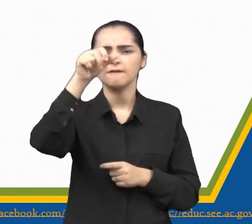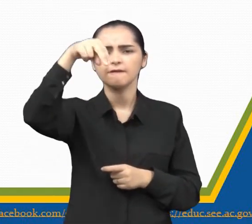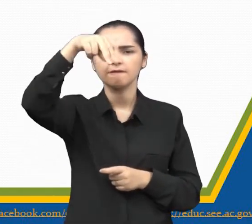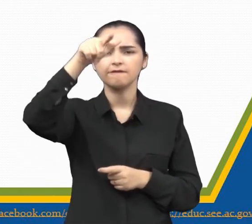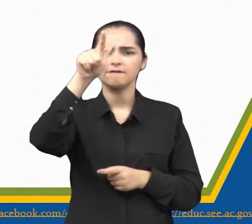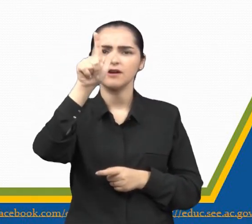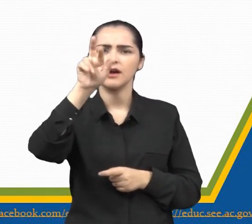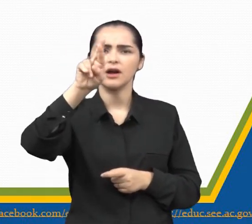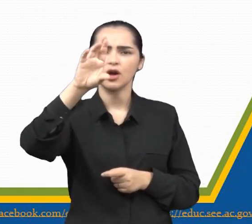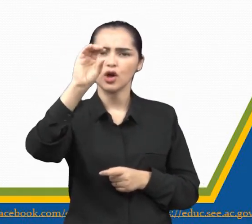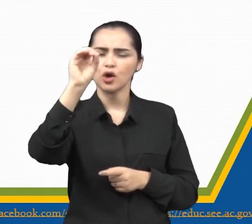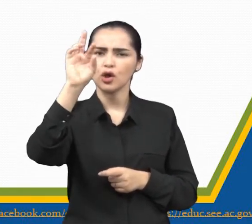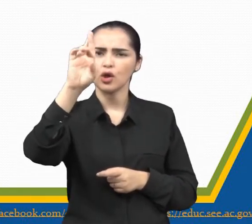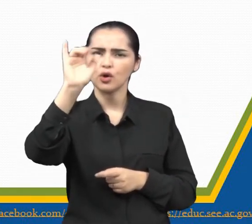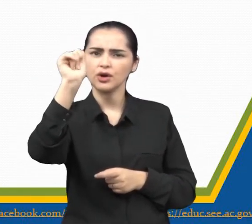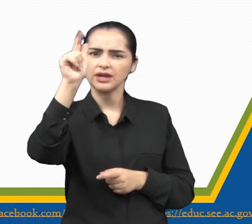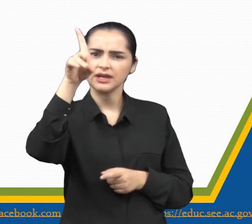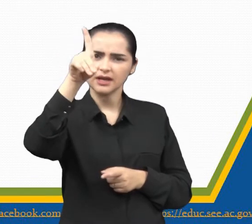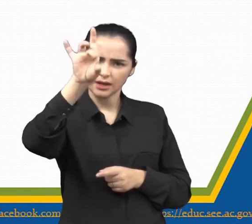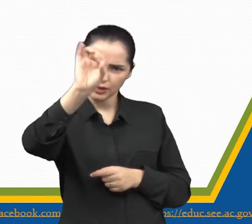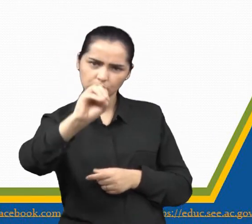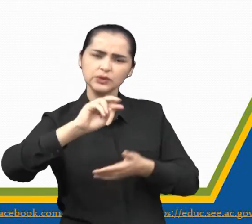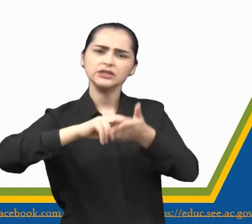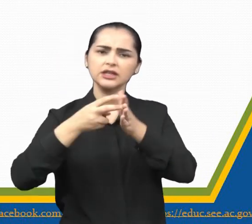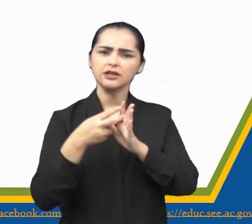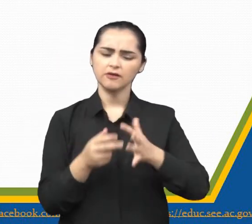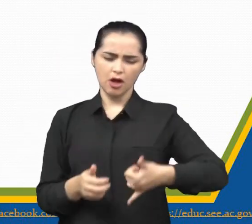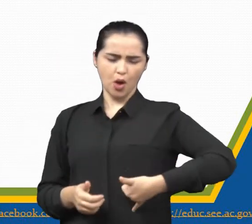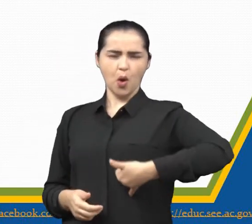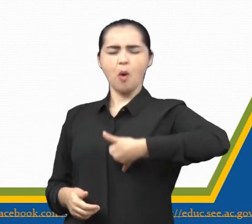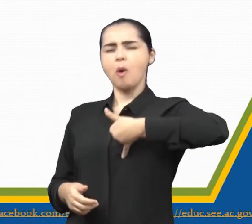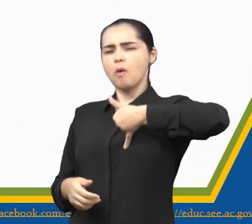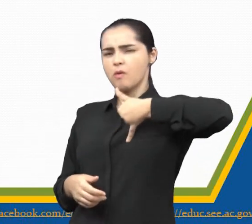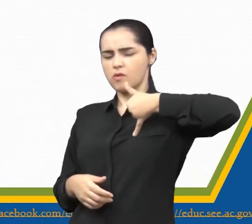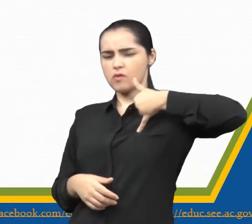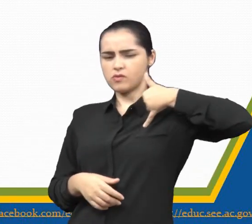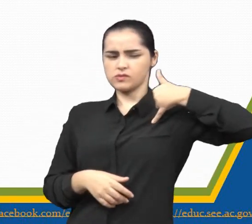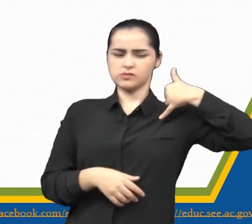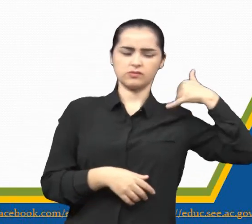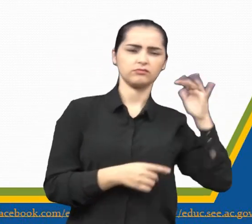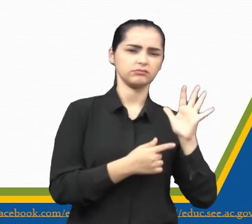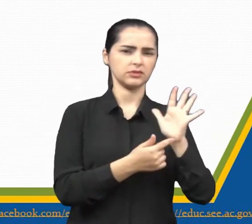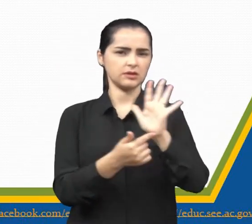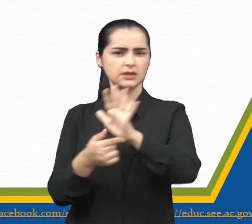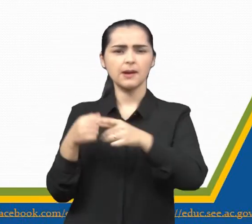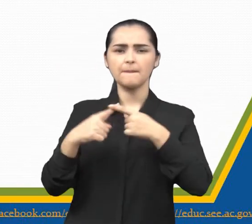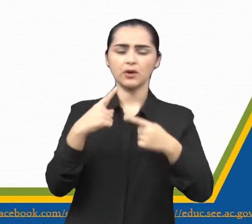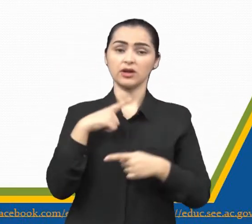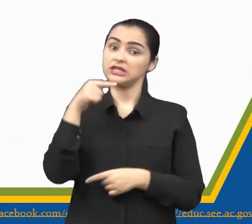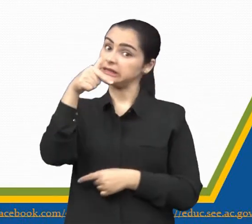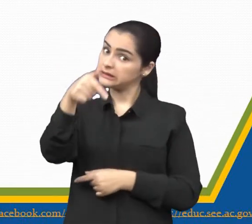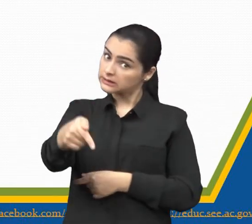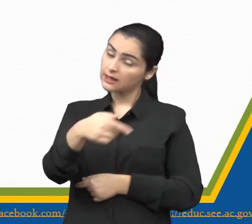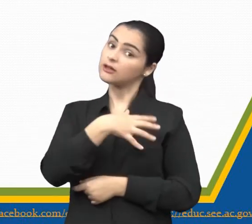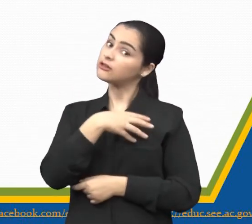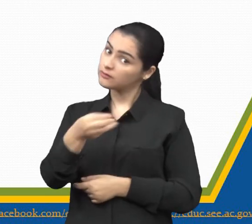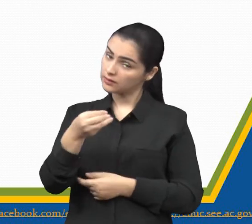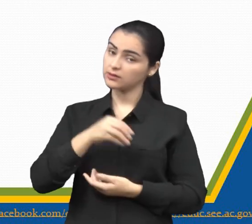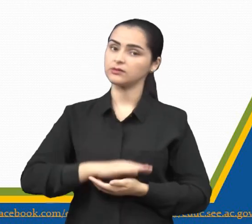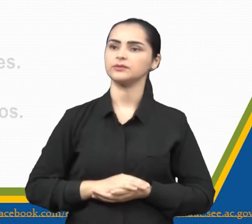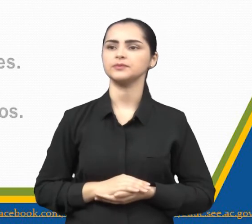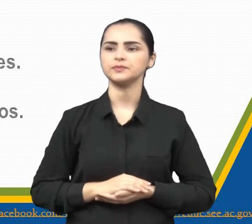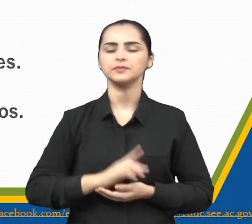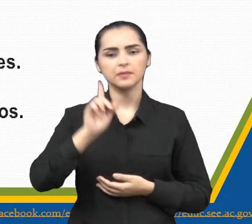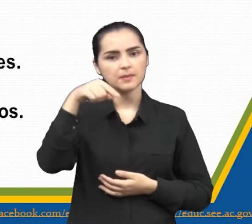B. Orgulhando. Ela estava se orgulhando porque tinha sete filhotes. Exatamente. Tá bom? Vamos continuar. Próxima